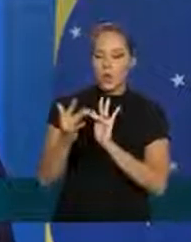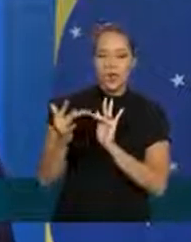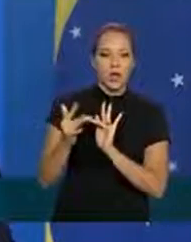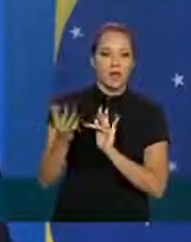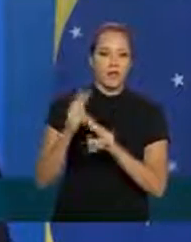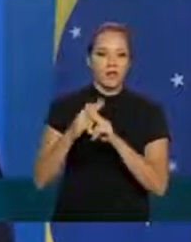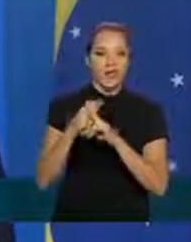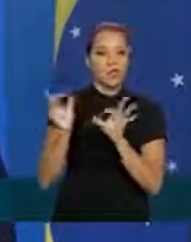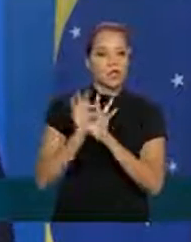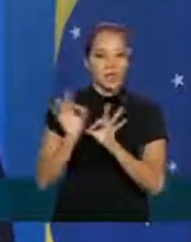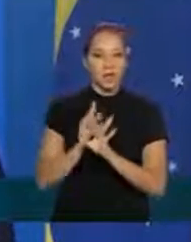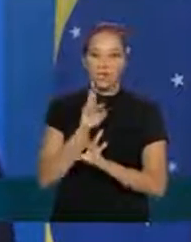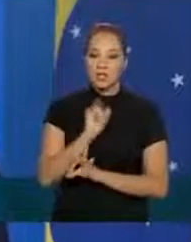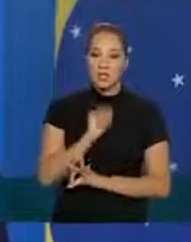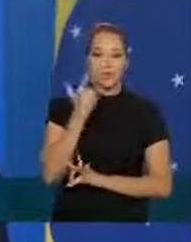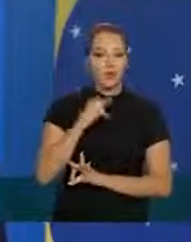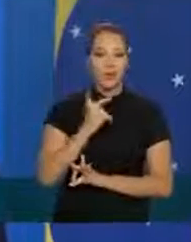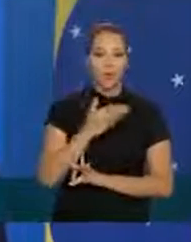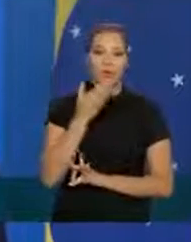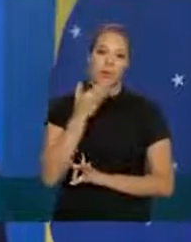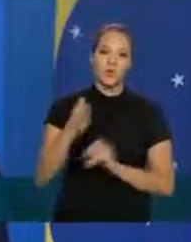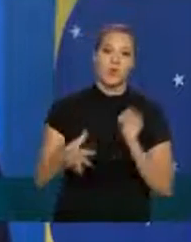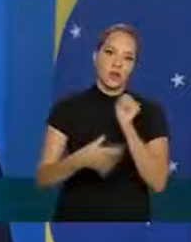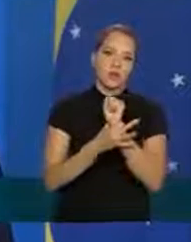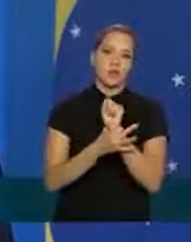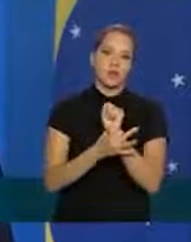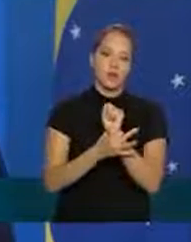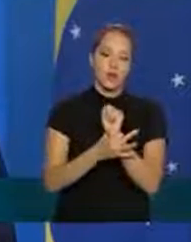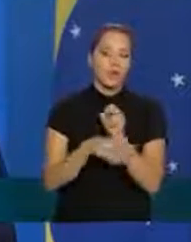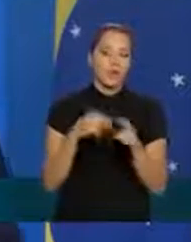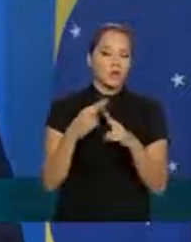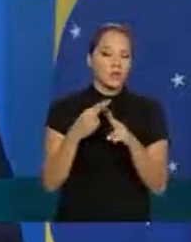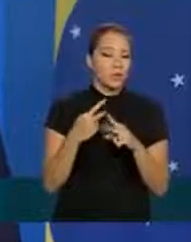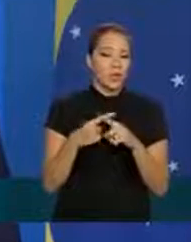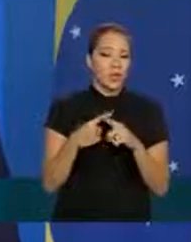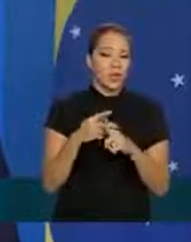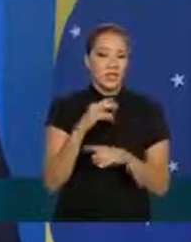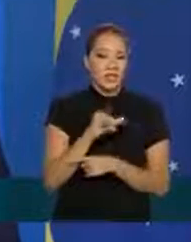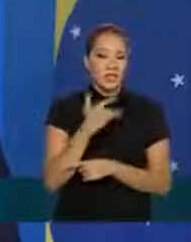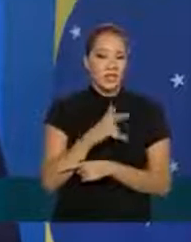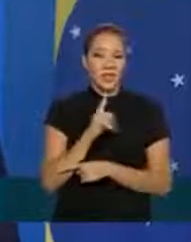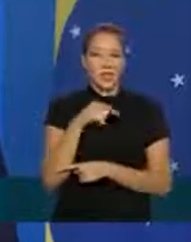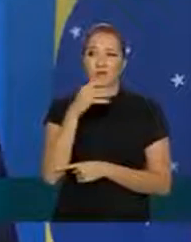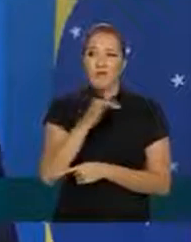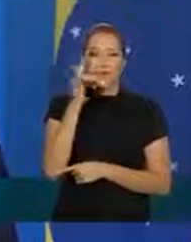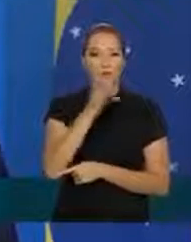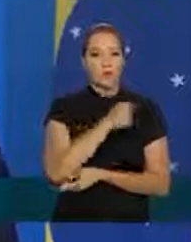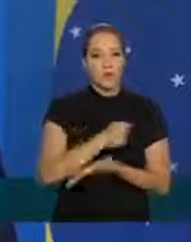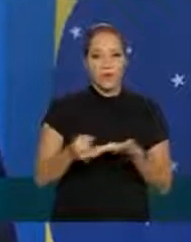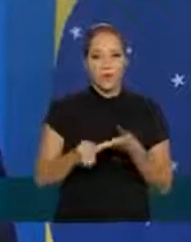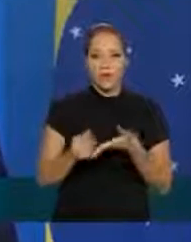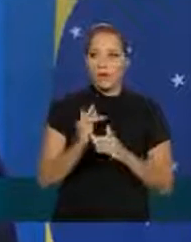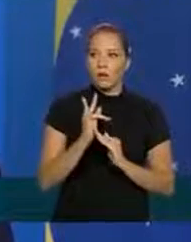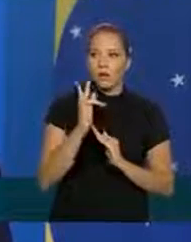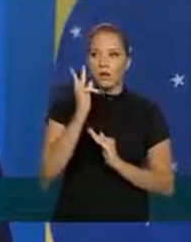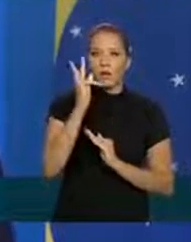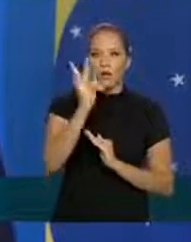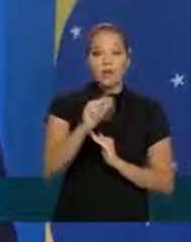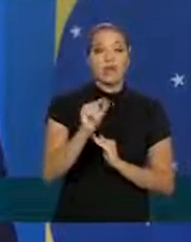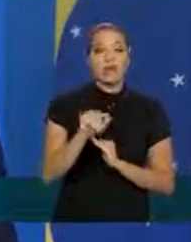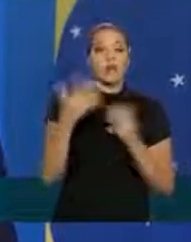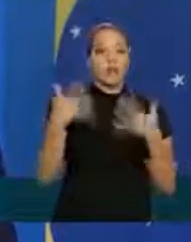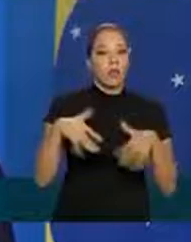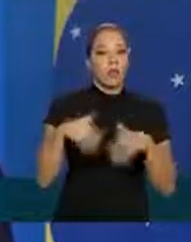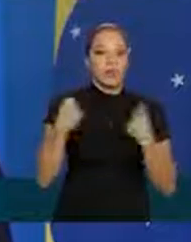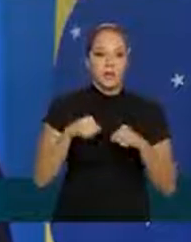Caixa e se a gente não tiver algum tipo de garantia porque se não se houver perdas daqui a alguns anos quem vai